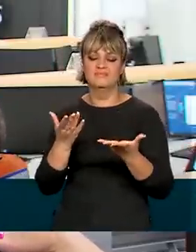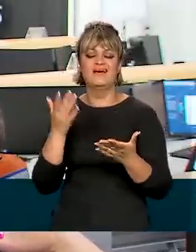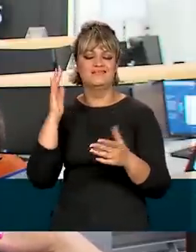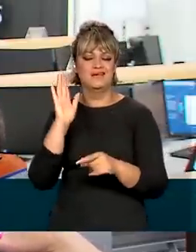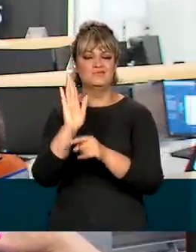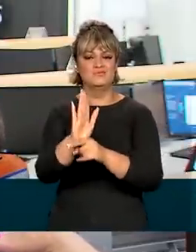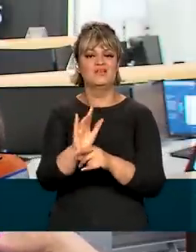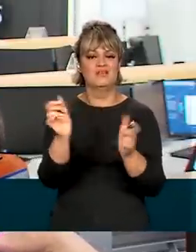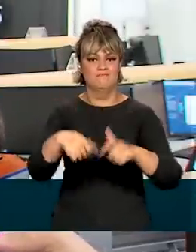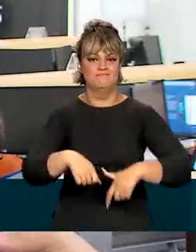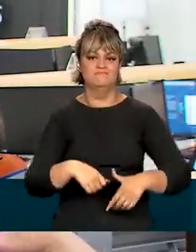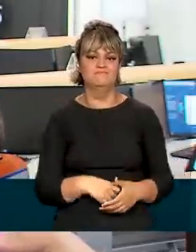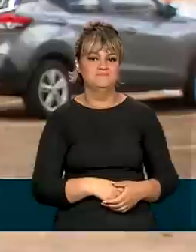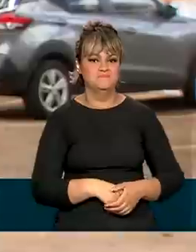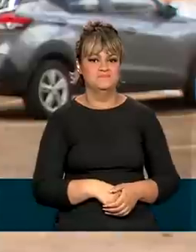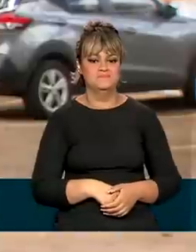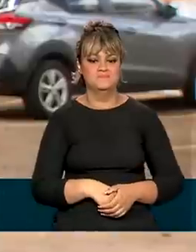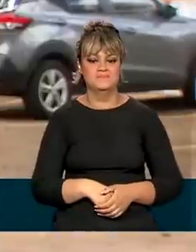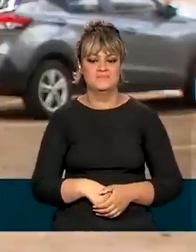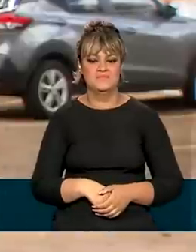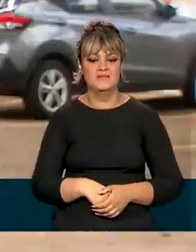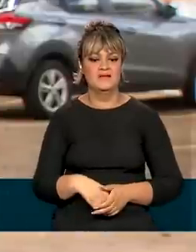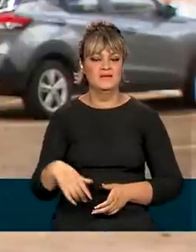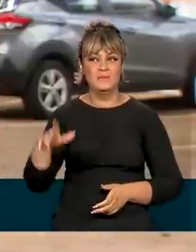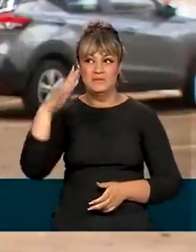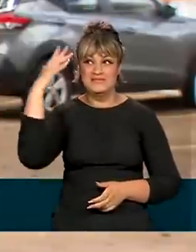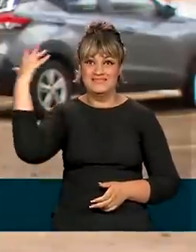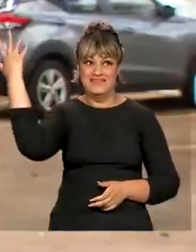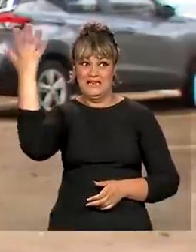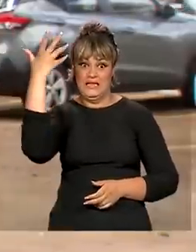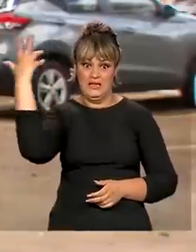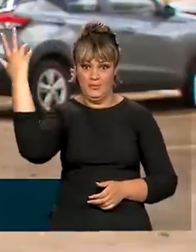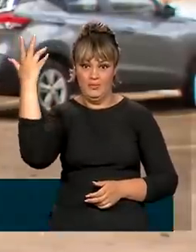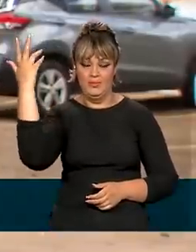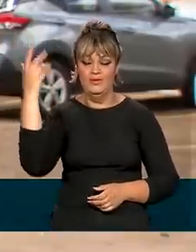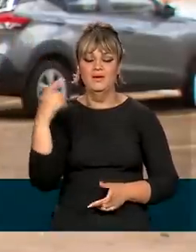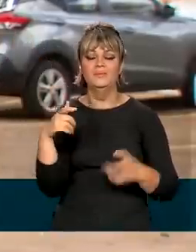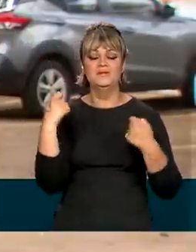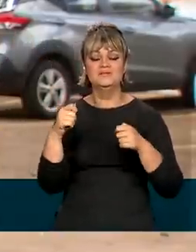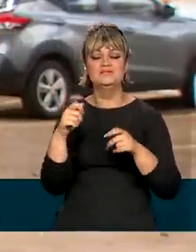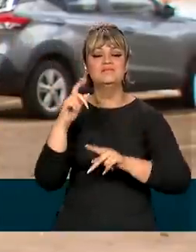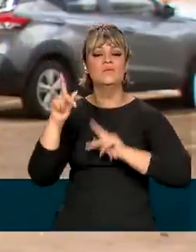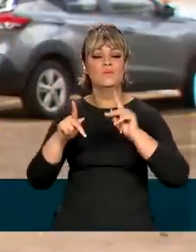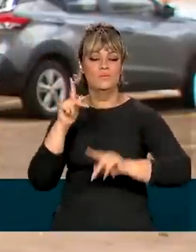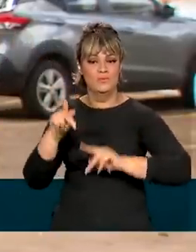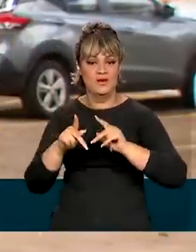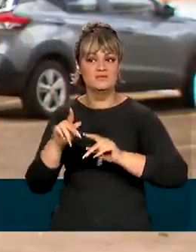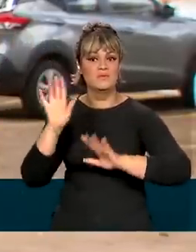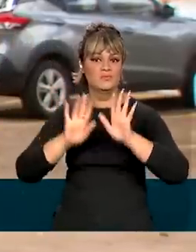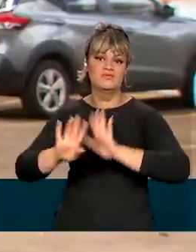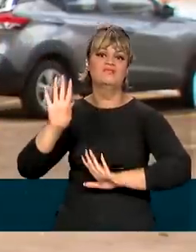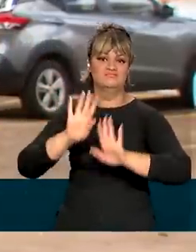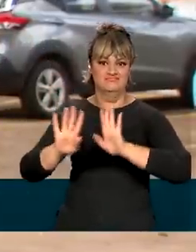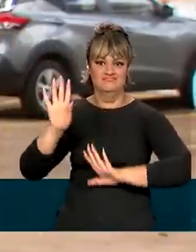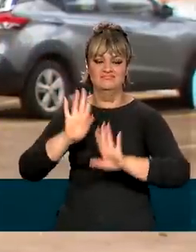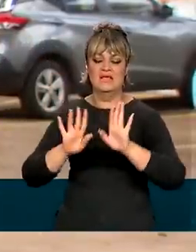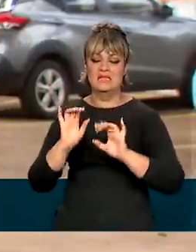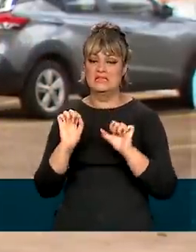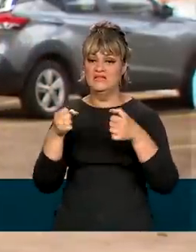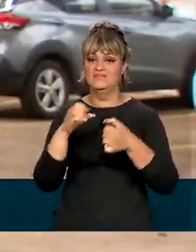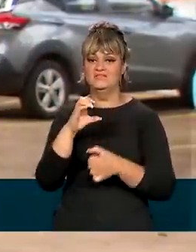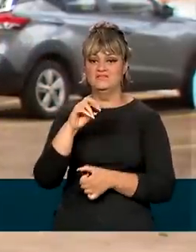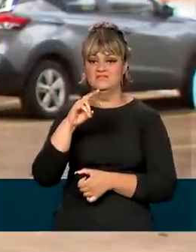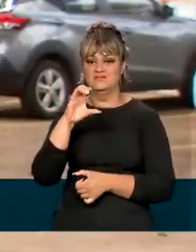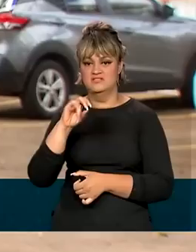atuação junto à nossa população. Com esse clima, é preciso que a população também tenha cuidados. A Defesa Civil